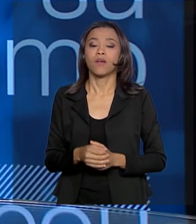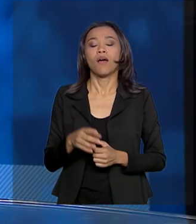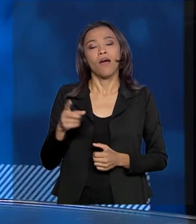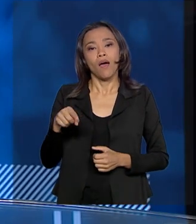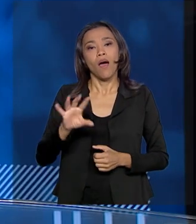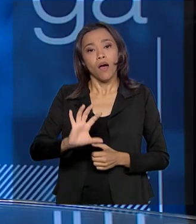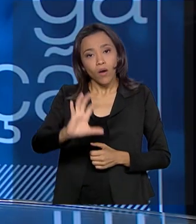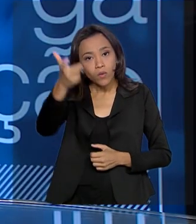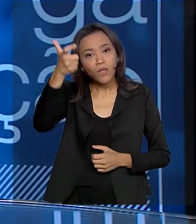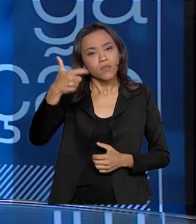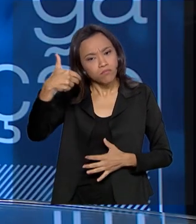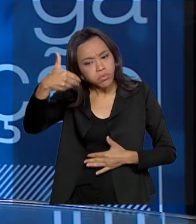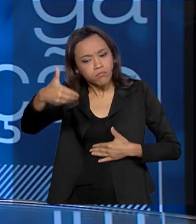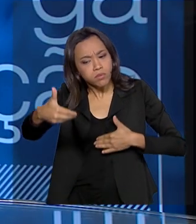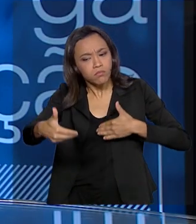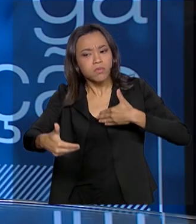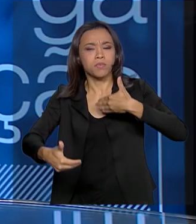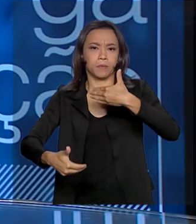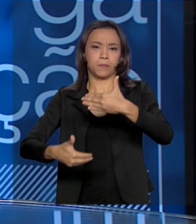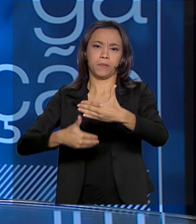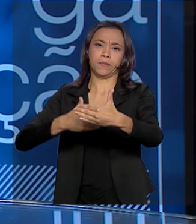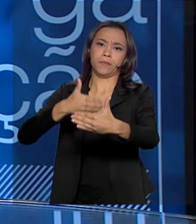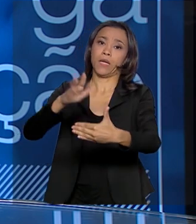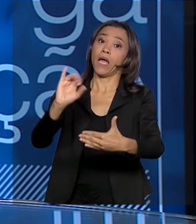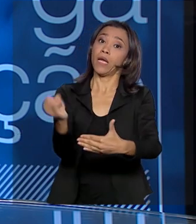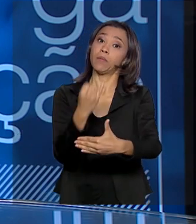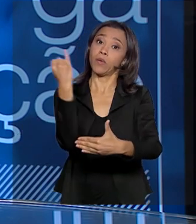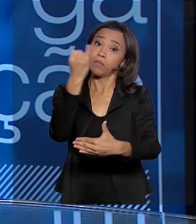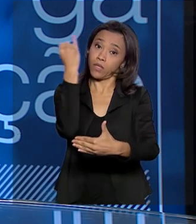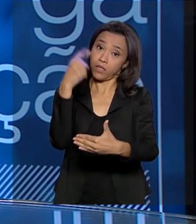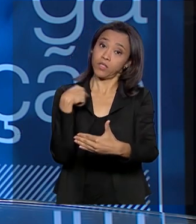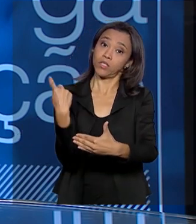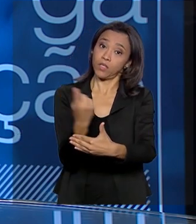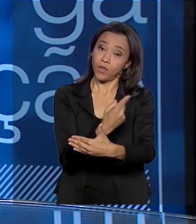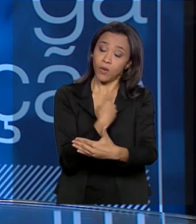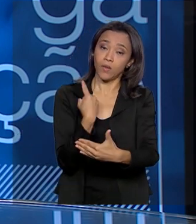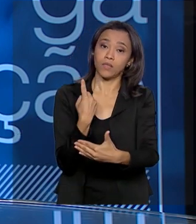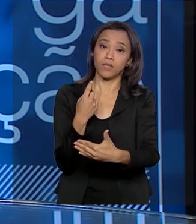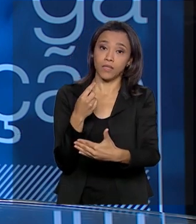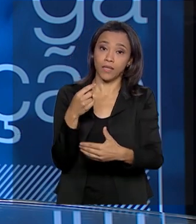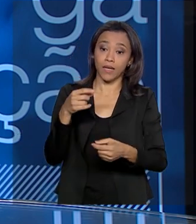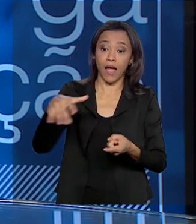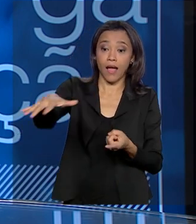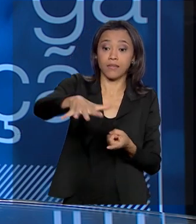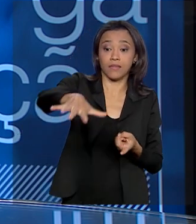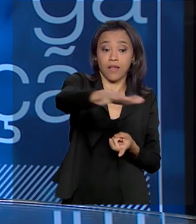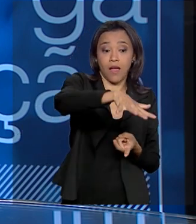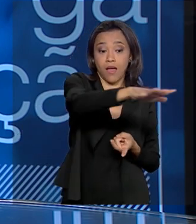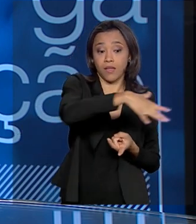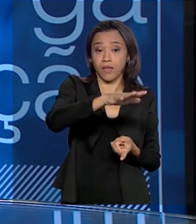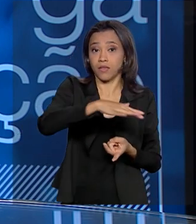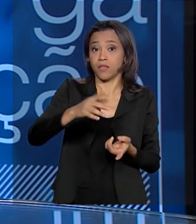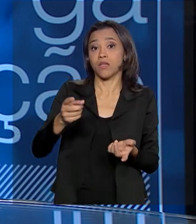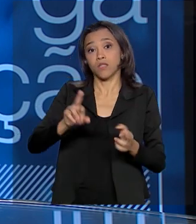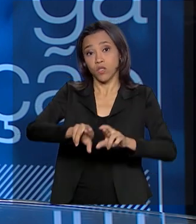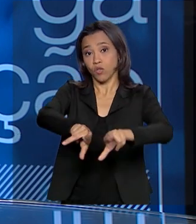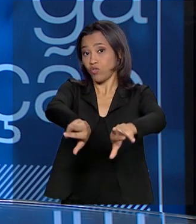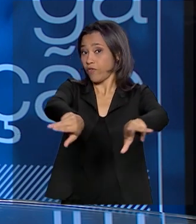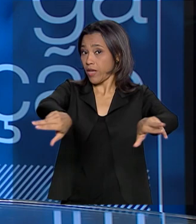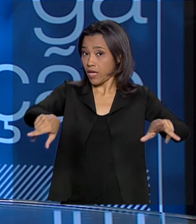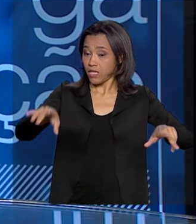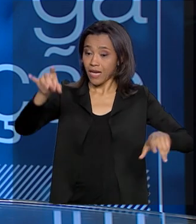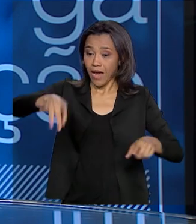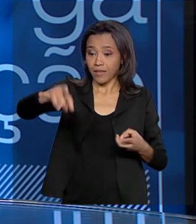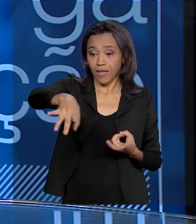aí de evolução. É importante nós evoluirmos também que os setores produtivos são diferentes e cada um tem uma